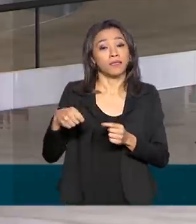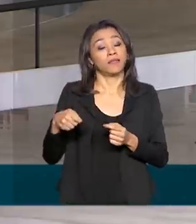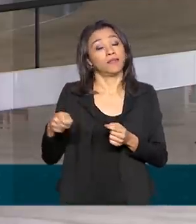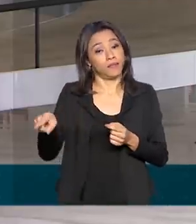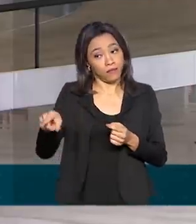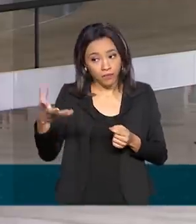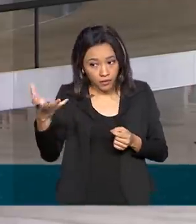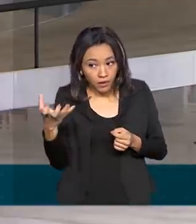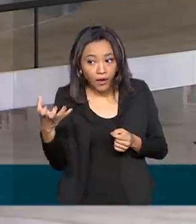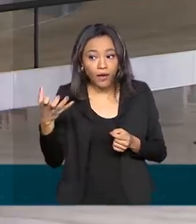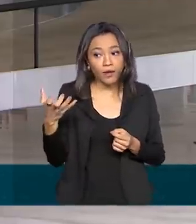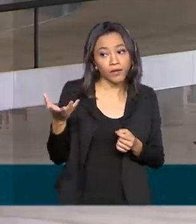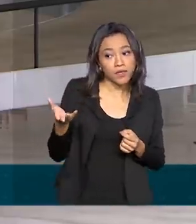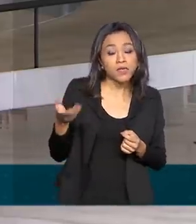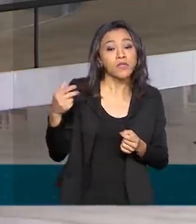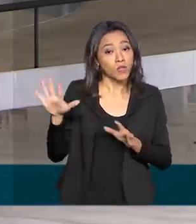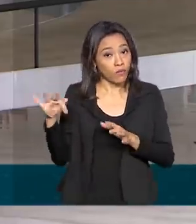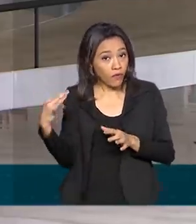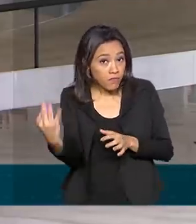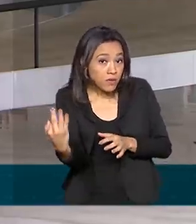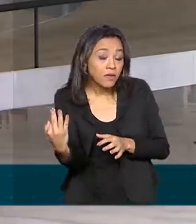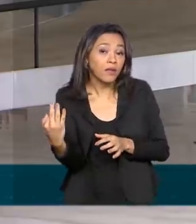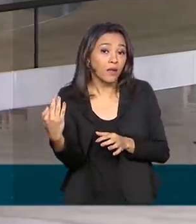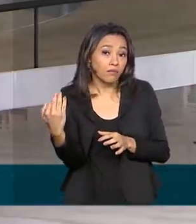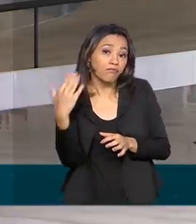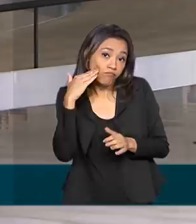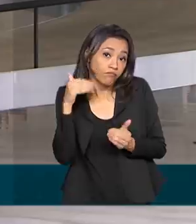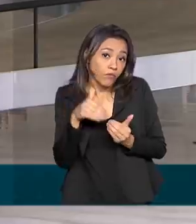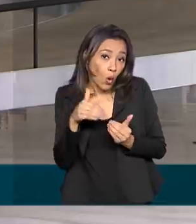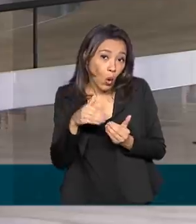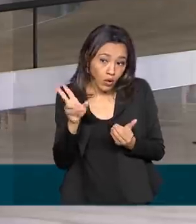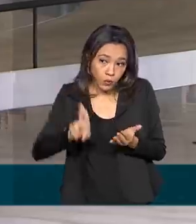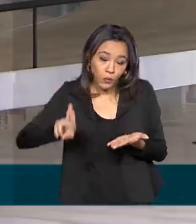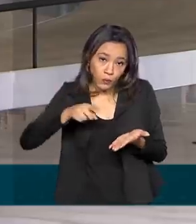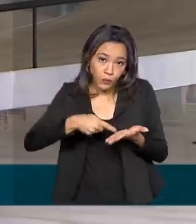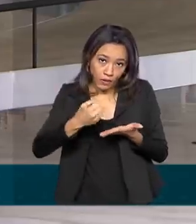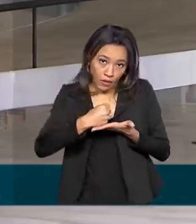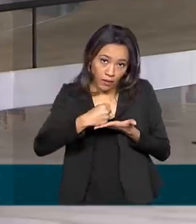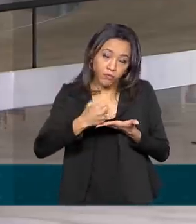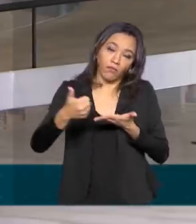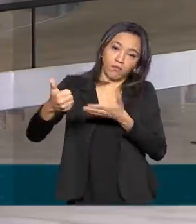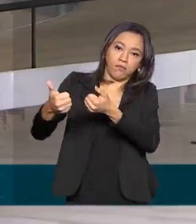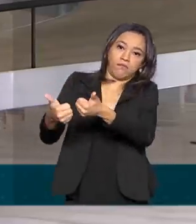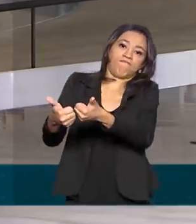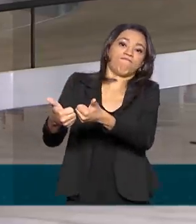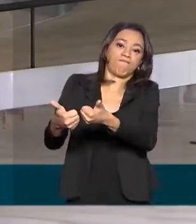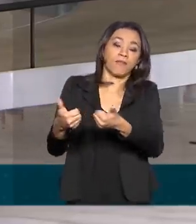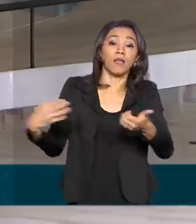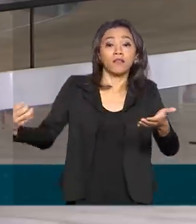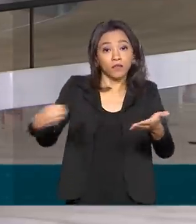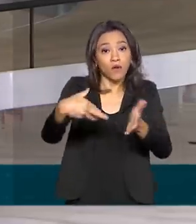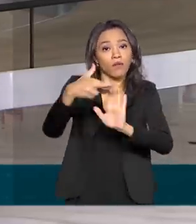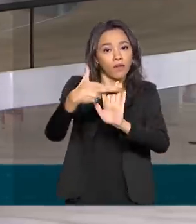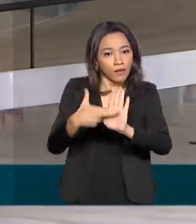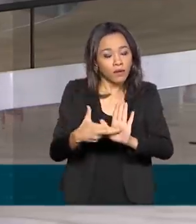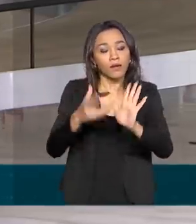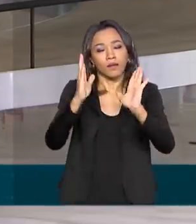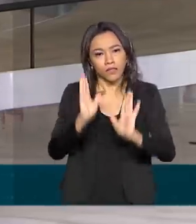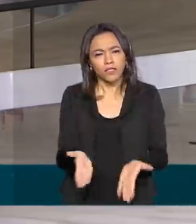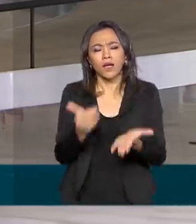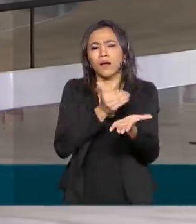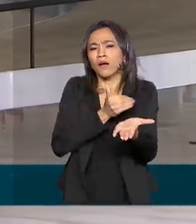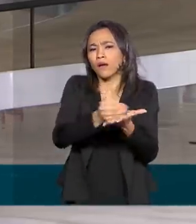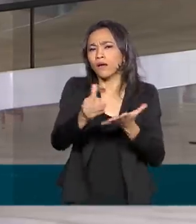do paciente ou de seus familiares para o uso dessa medicação. Esse novo protocolo começa a valer para